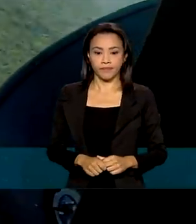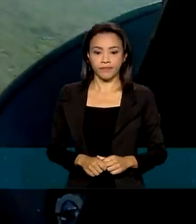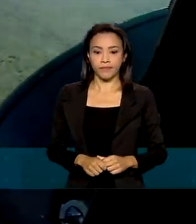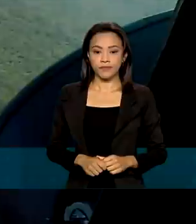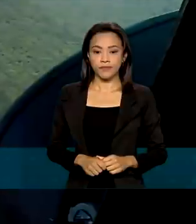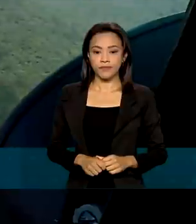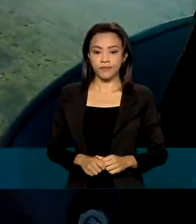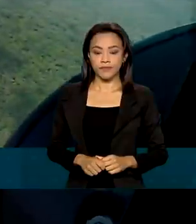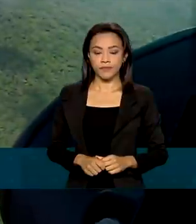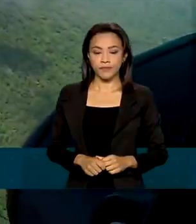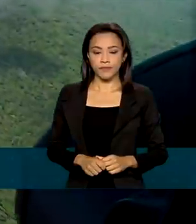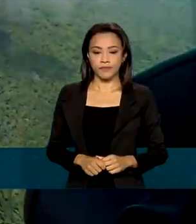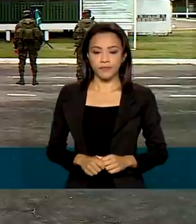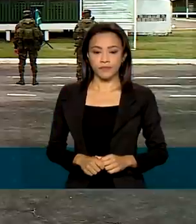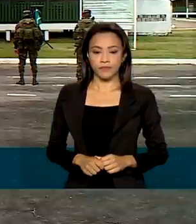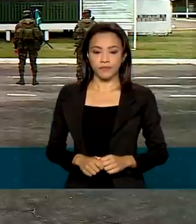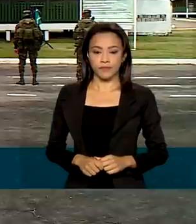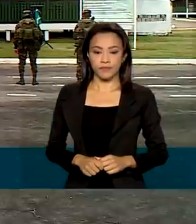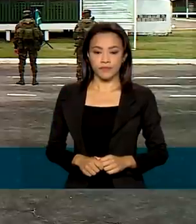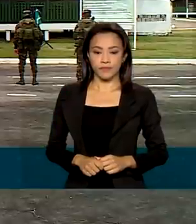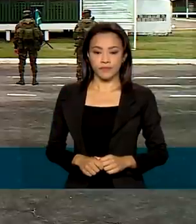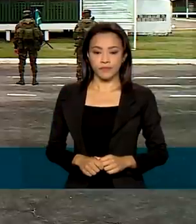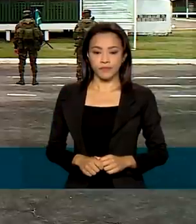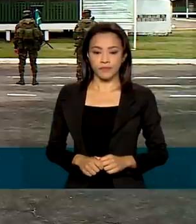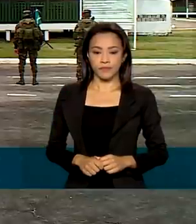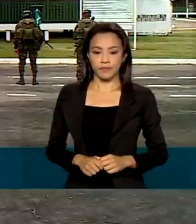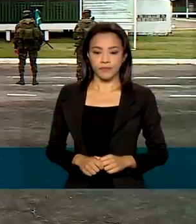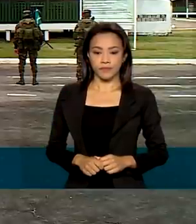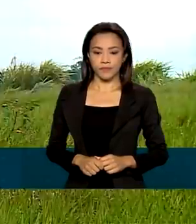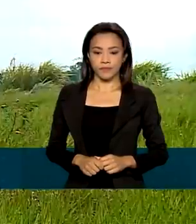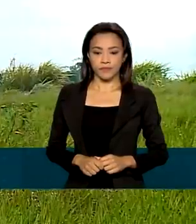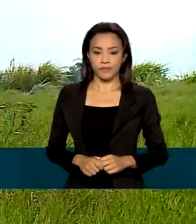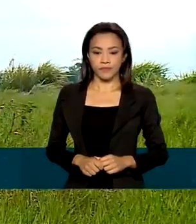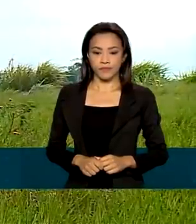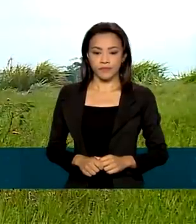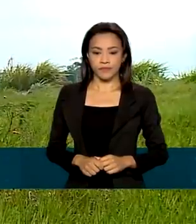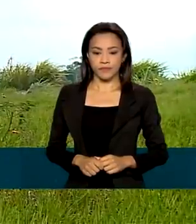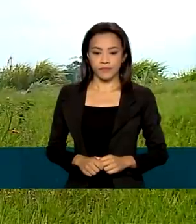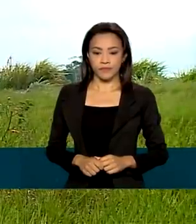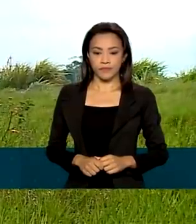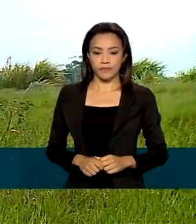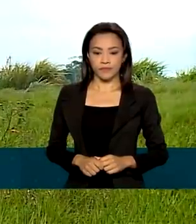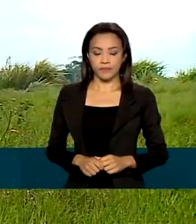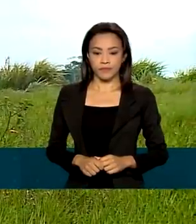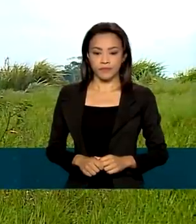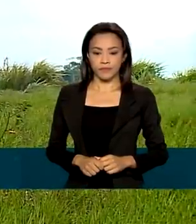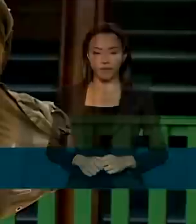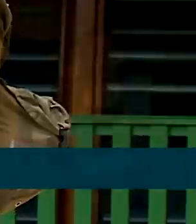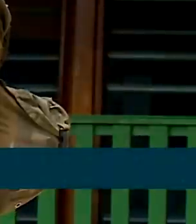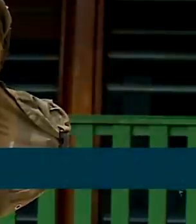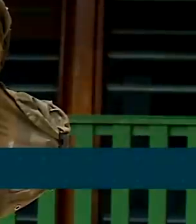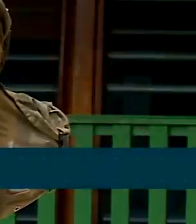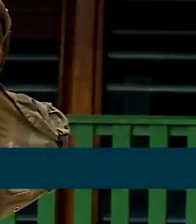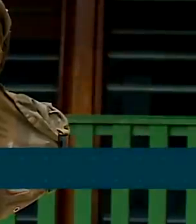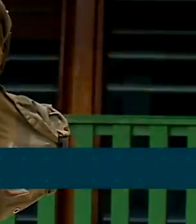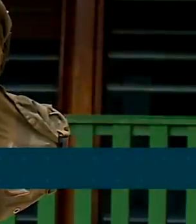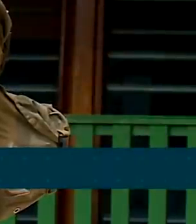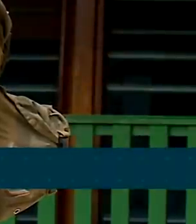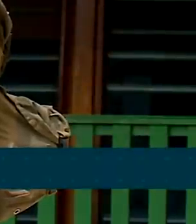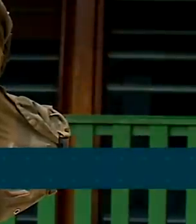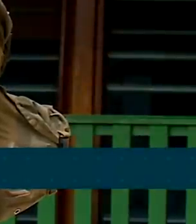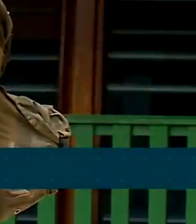se defender desta brasileira Amazônia! Tivemos que perecer! Oh, Deus! Tivemos que perecer! Oh, Deus! Que o